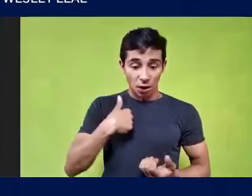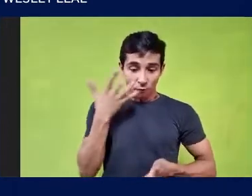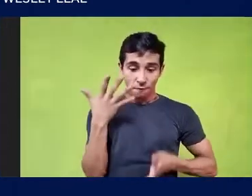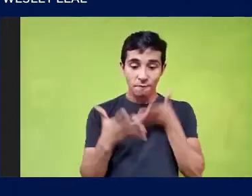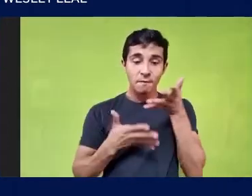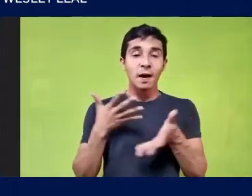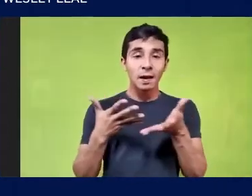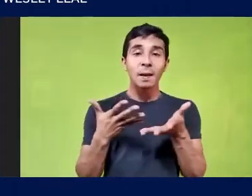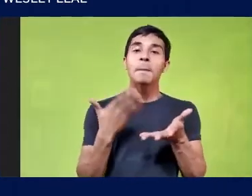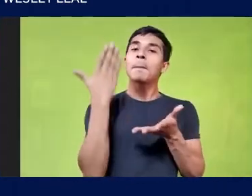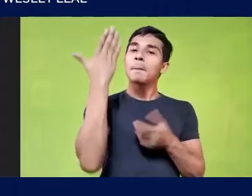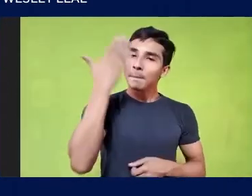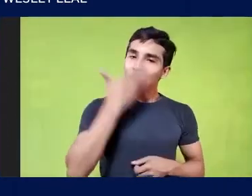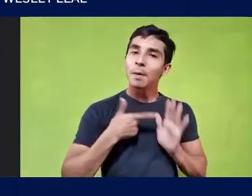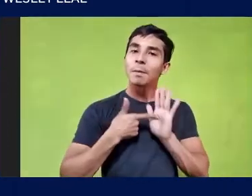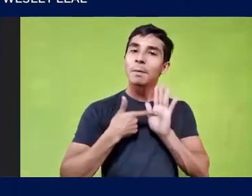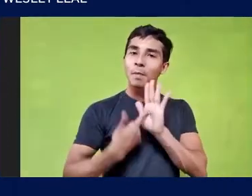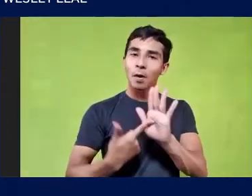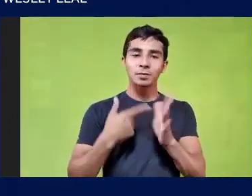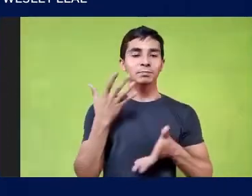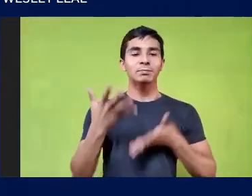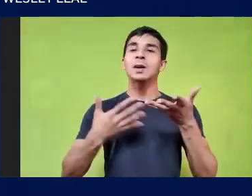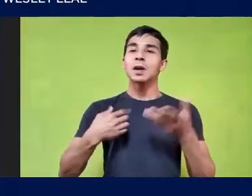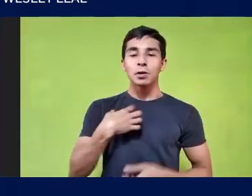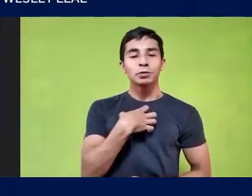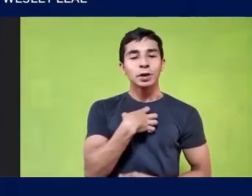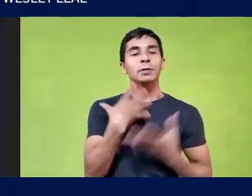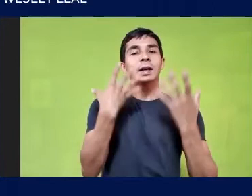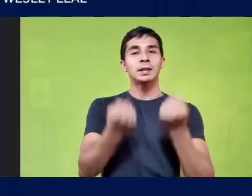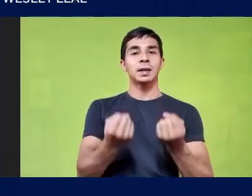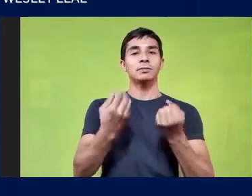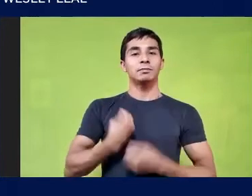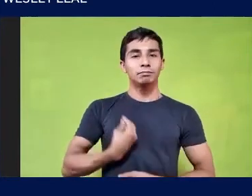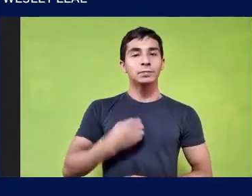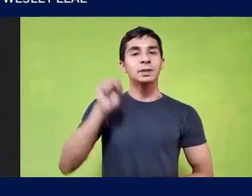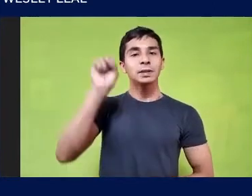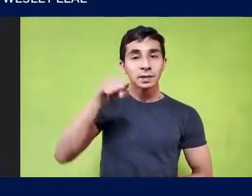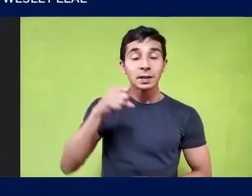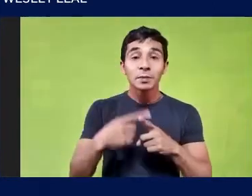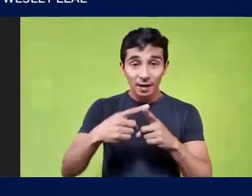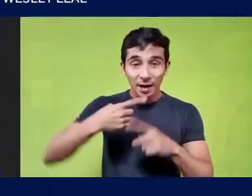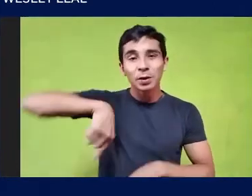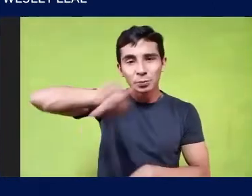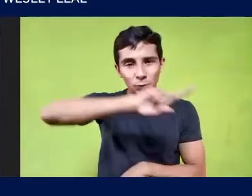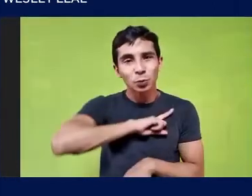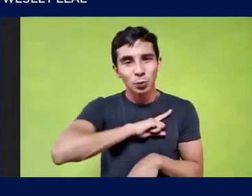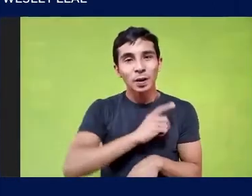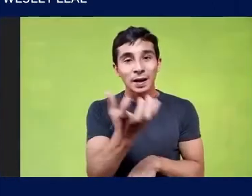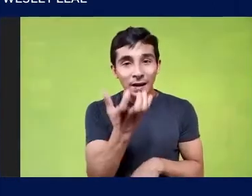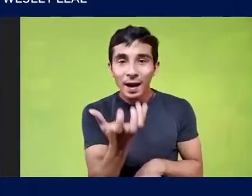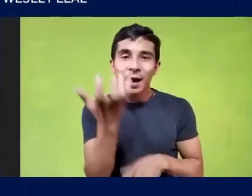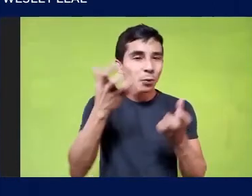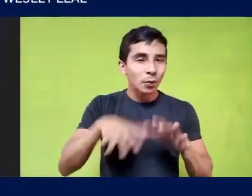ou não Agora a gente Pode até brigar Queiramos ou não Todos e todas Reconhecemos Quando aquele